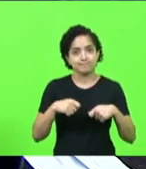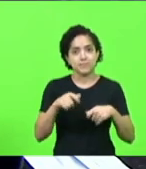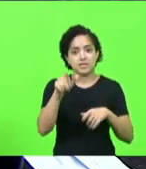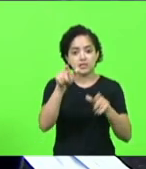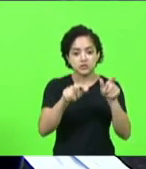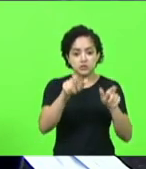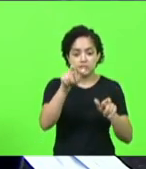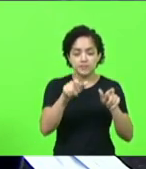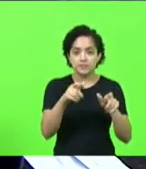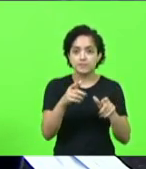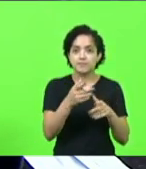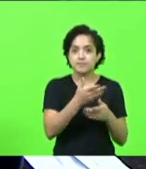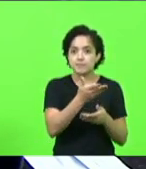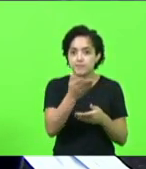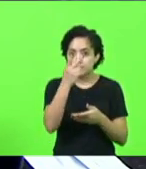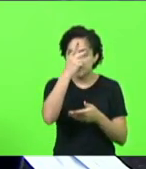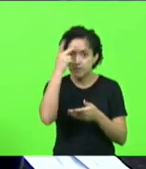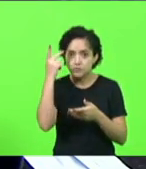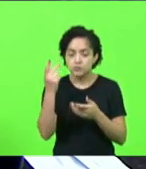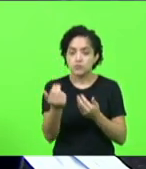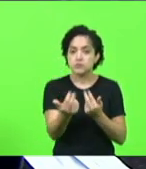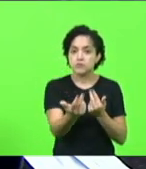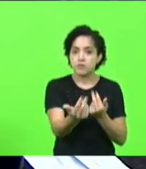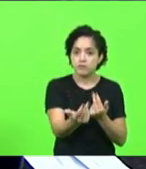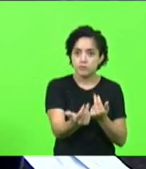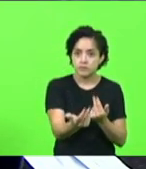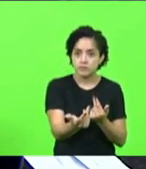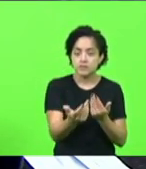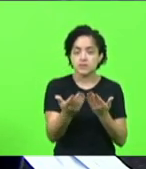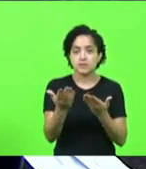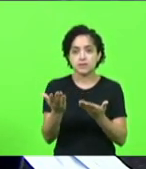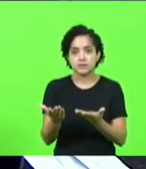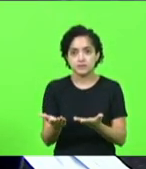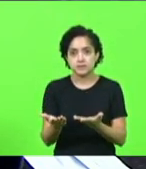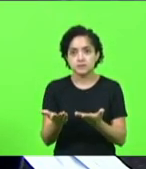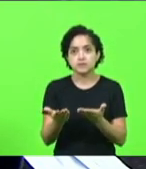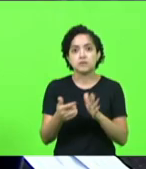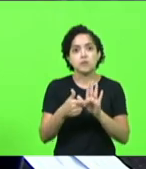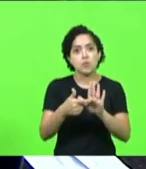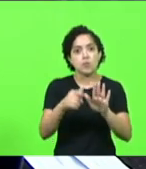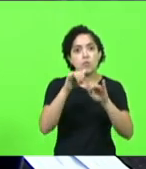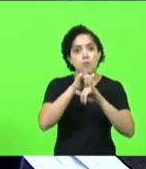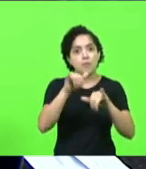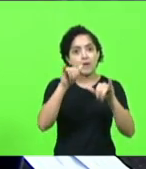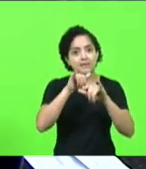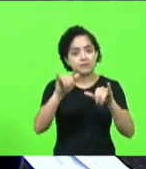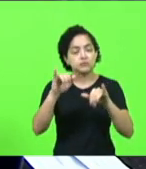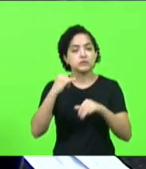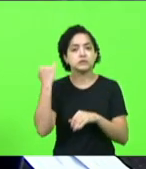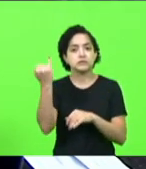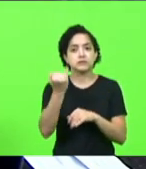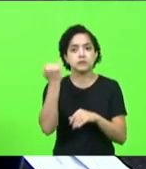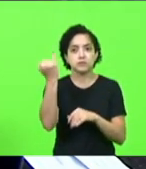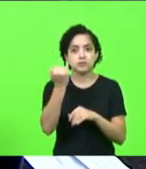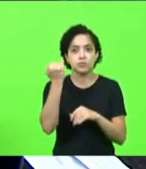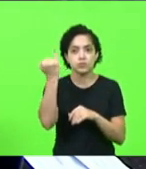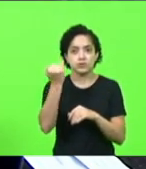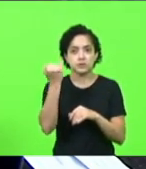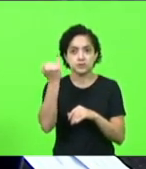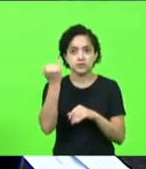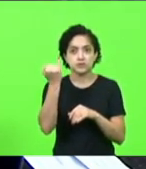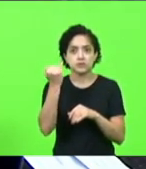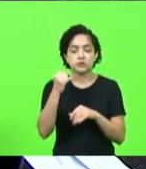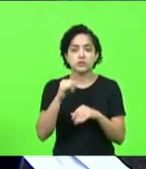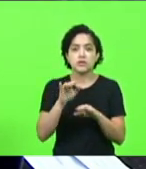como vocês de pessoas como essa casa o deputado Ismael trazendo uma notícia tão importante não só para